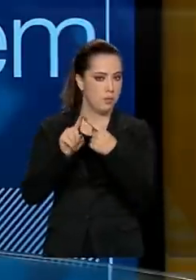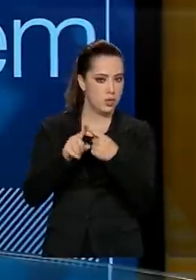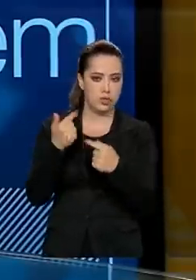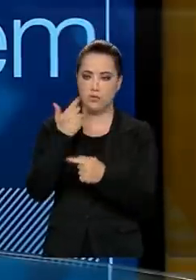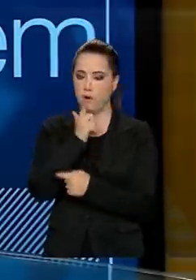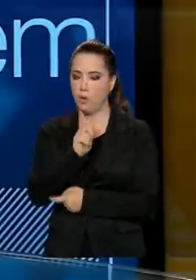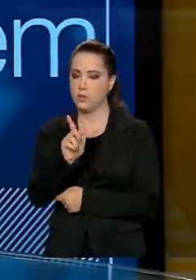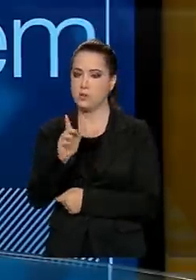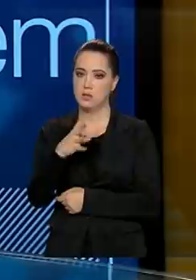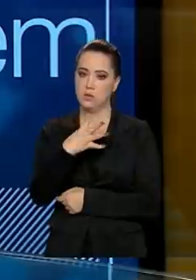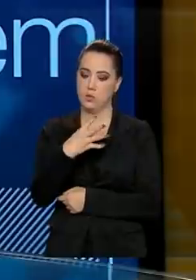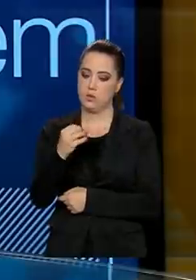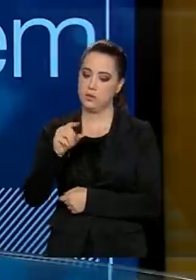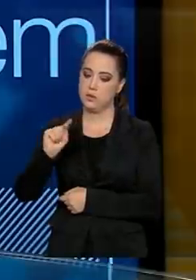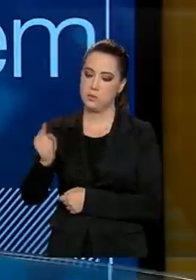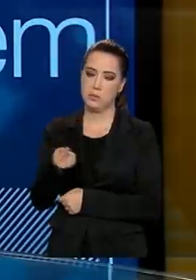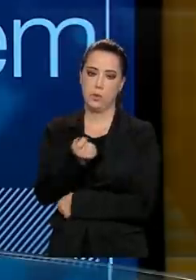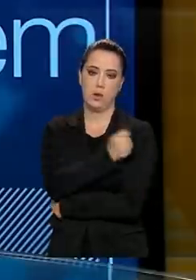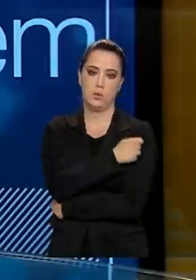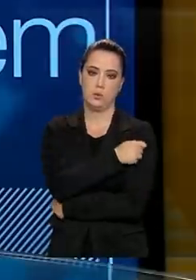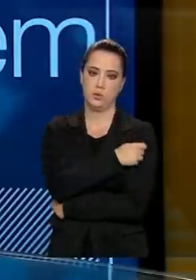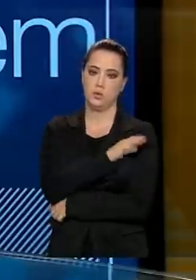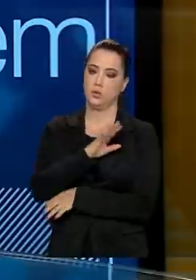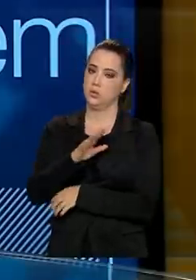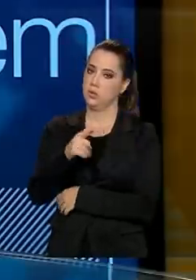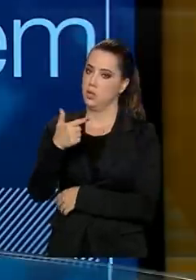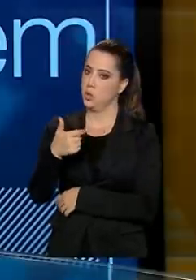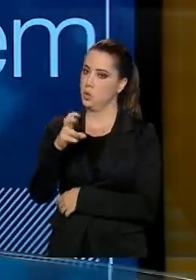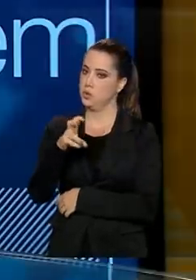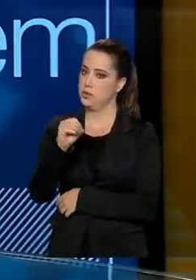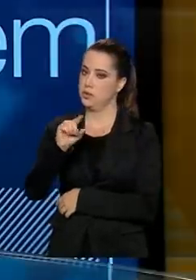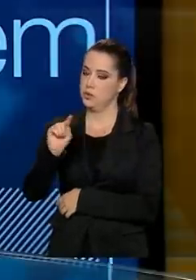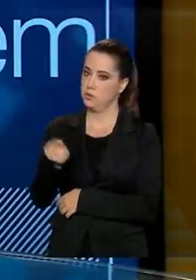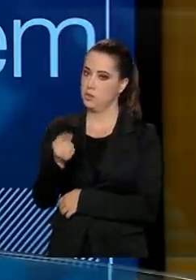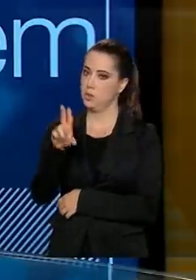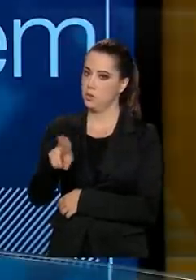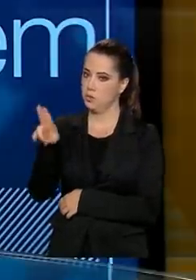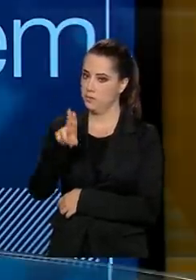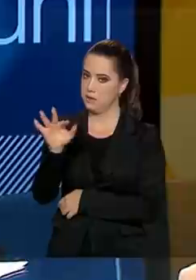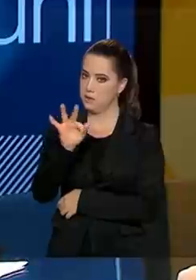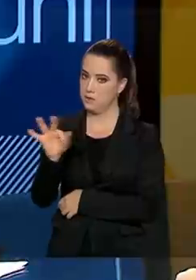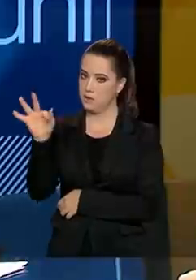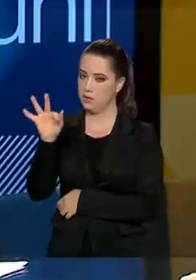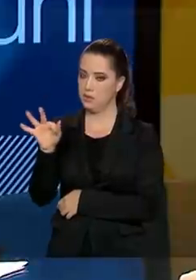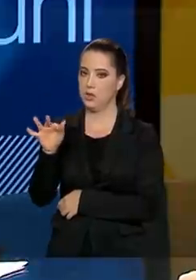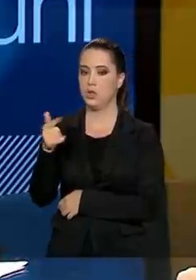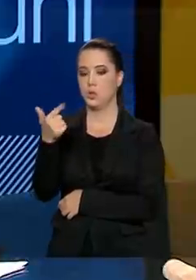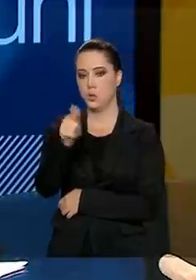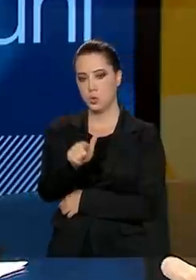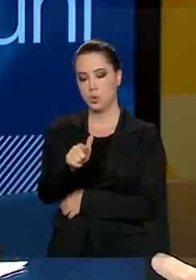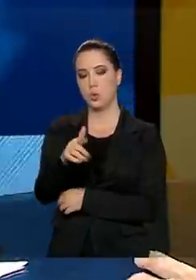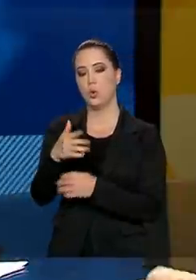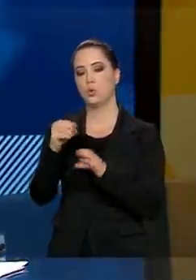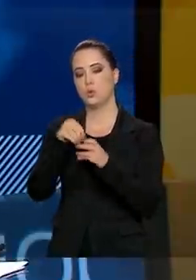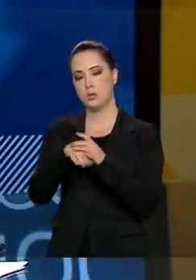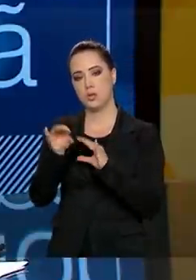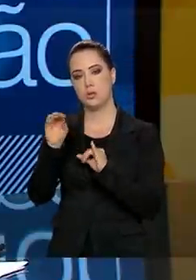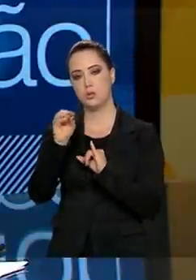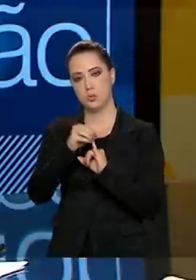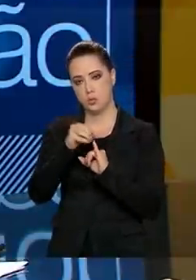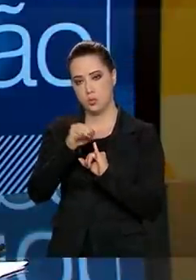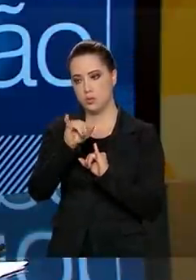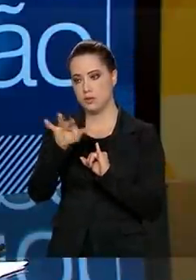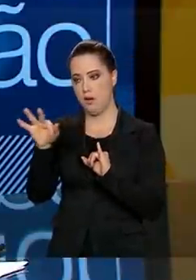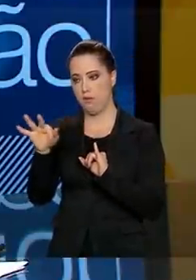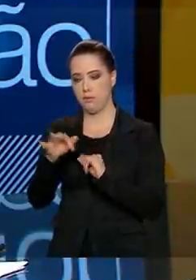é atingir 400 mil alunos, 250 mil nas universidades federais e o restante dentro dos institutos